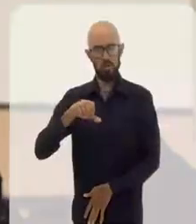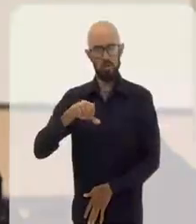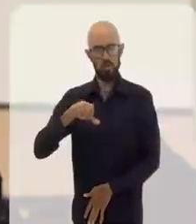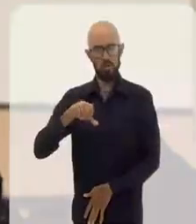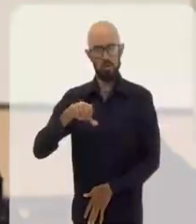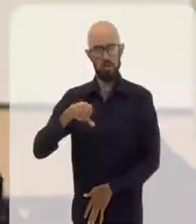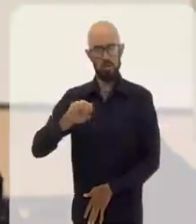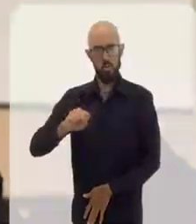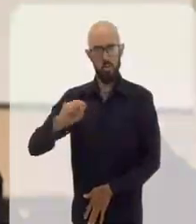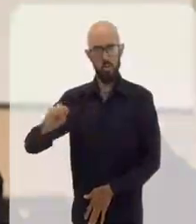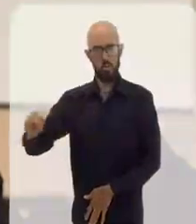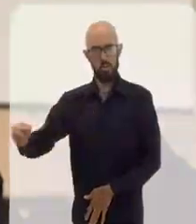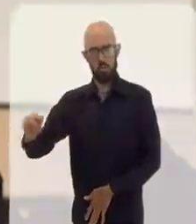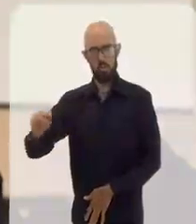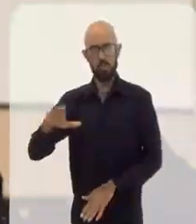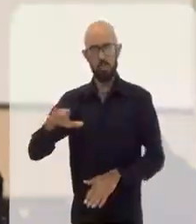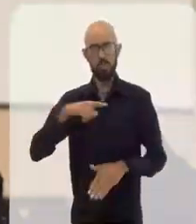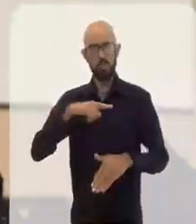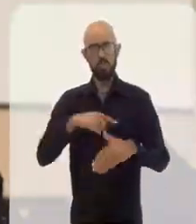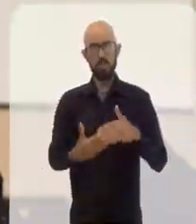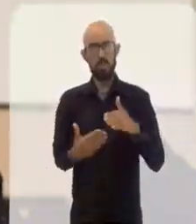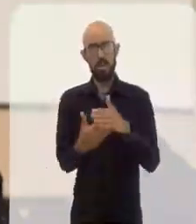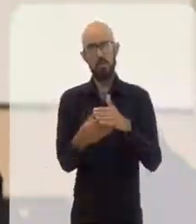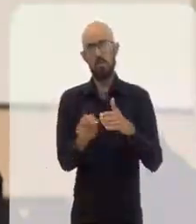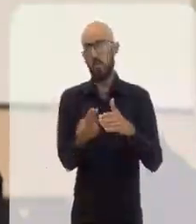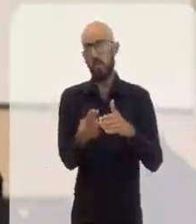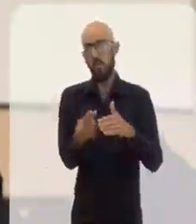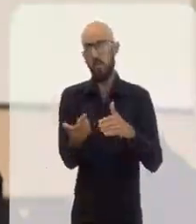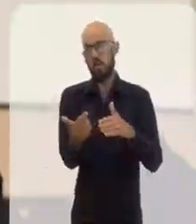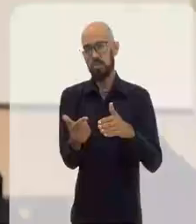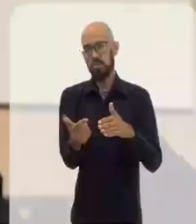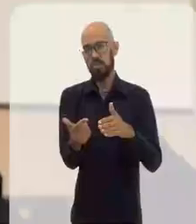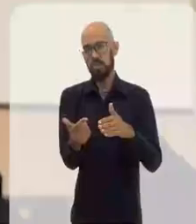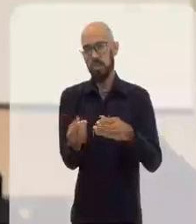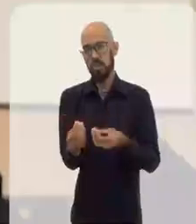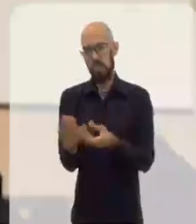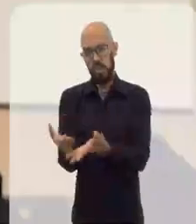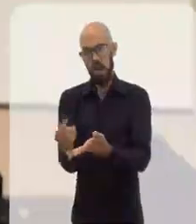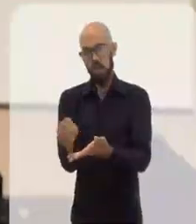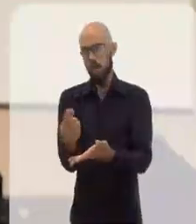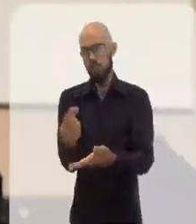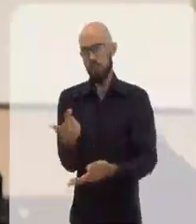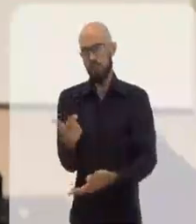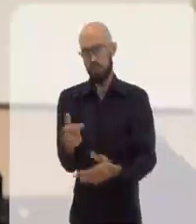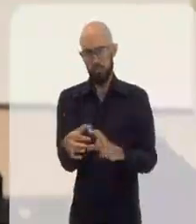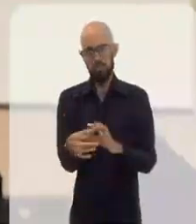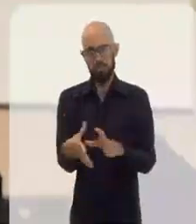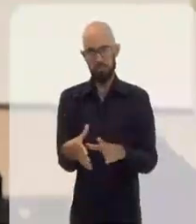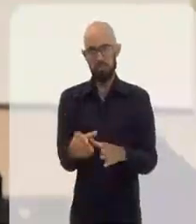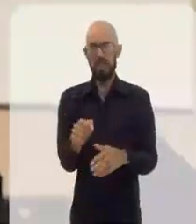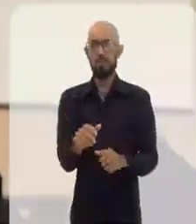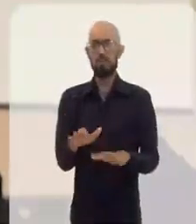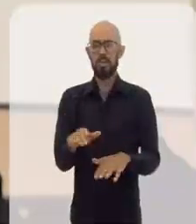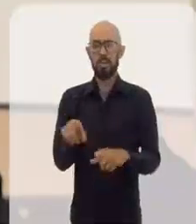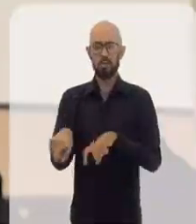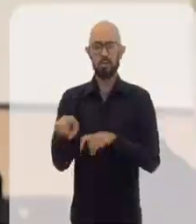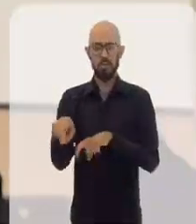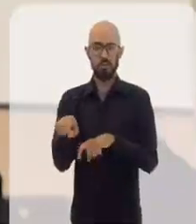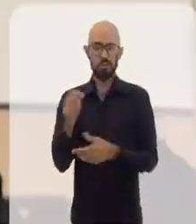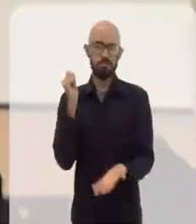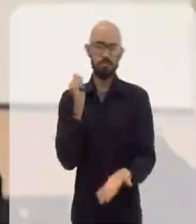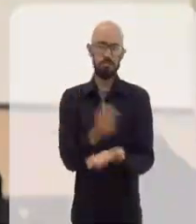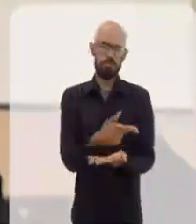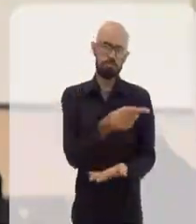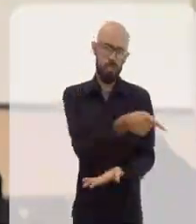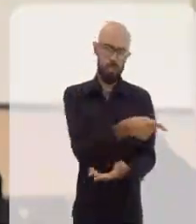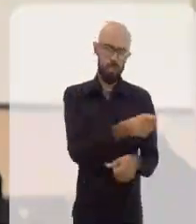88, e o prédio ficou parado. Mas eles tinham prazo, se eles não conseguissem entregar o prédio, não tinha município. E aí os fazendeiros se